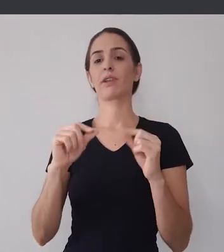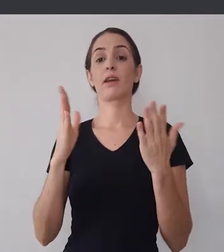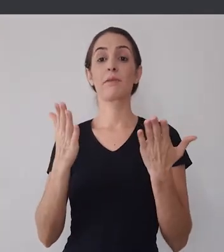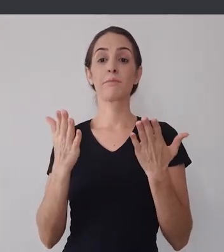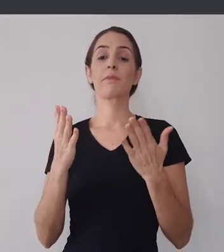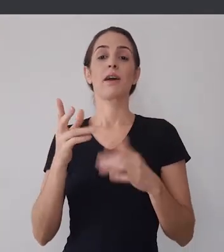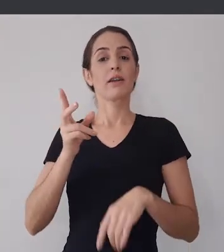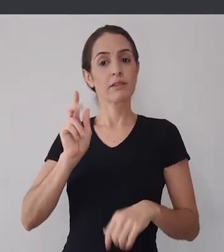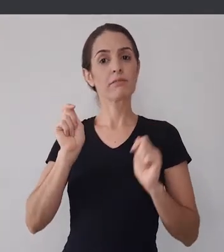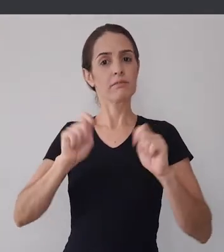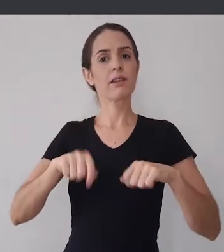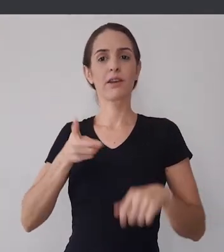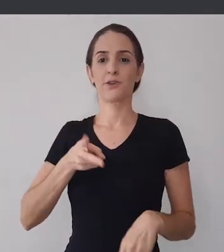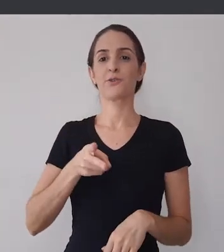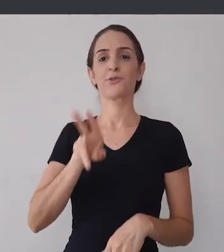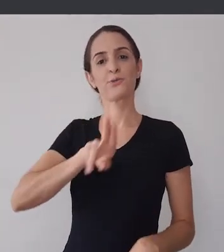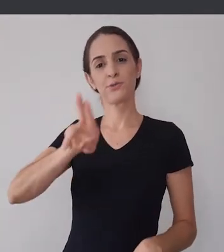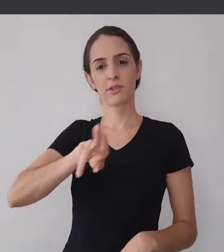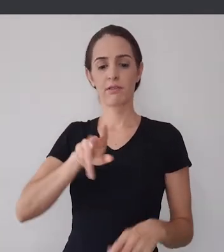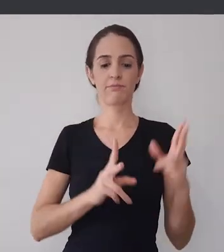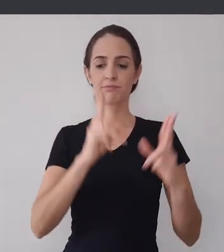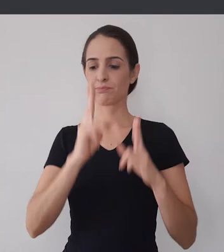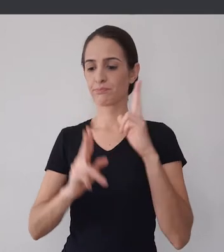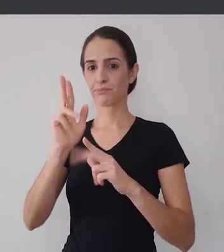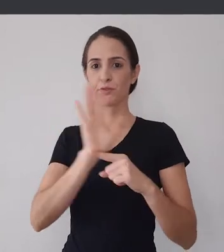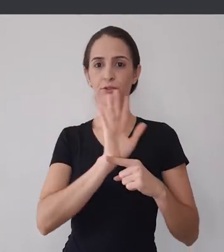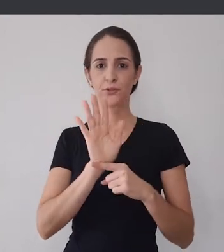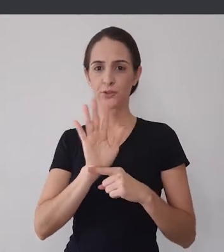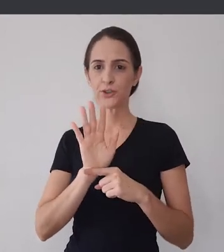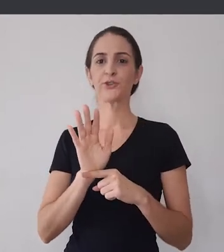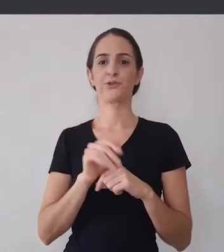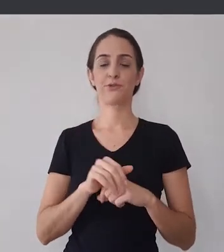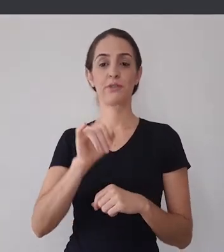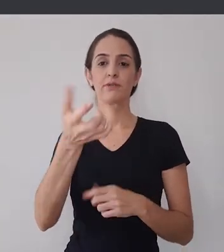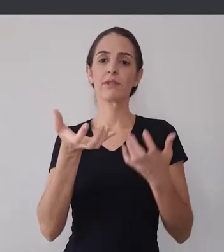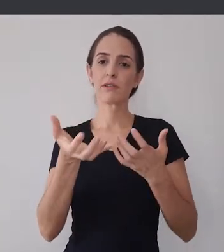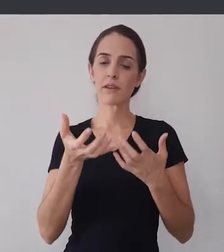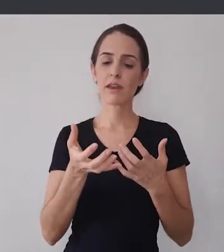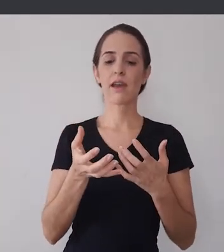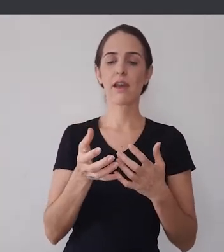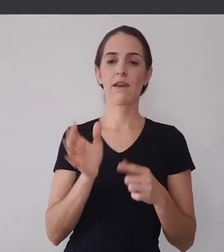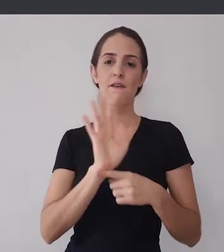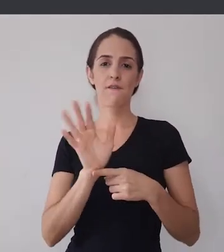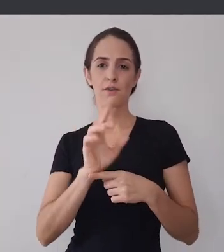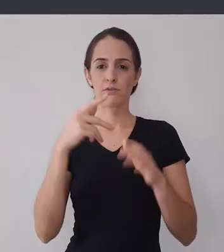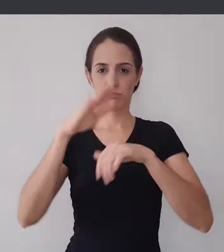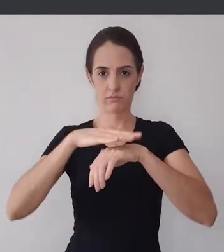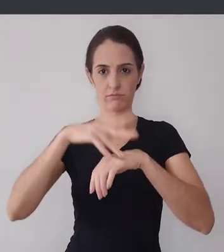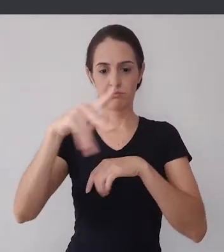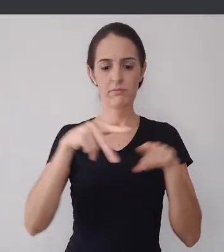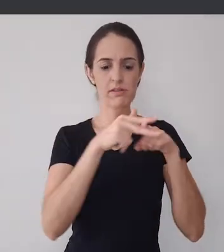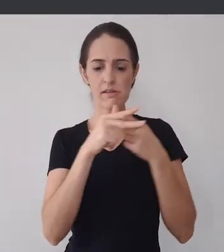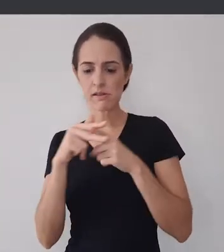funções mas mesmo assim é um editor que ainda pode ser útil em alguns casos especialmente se você quer editar um